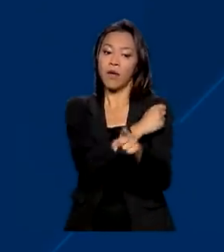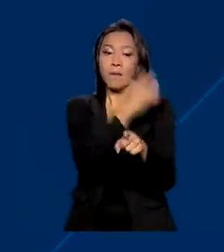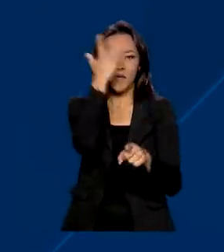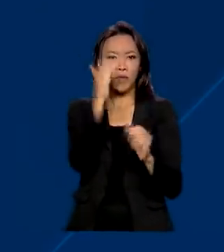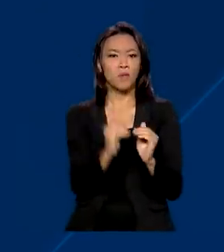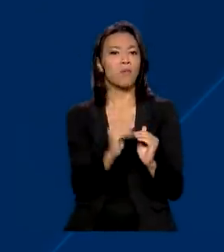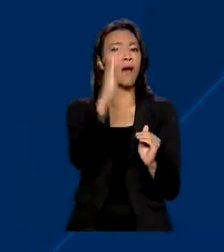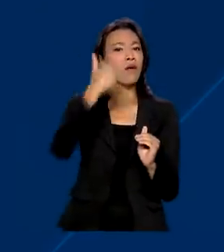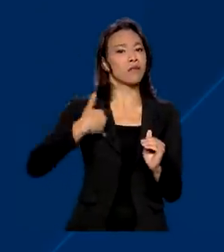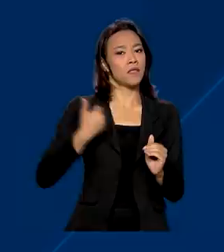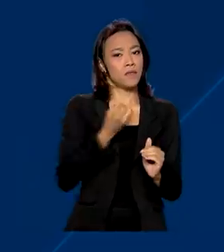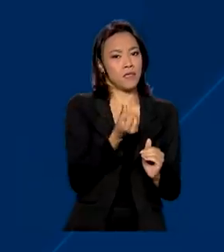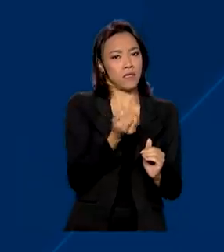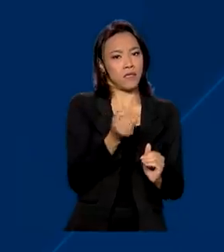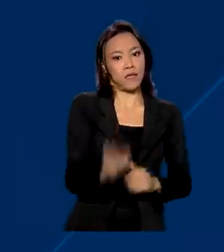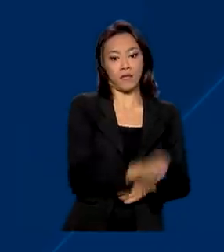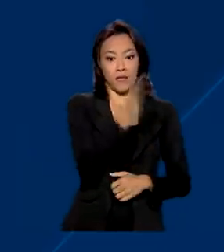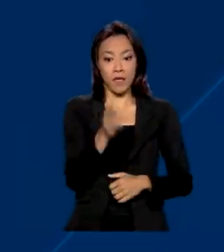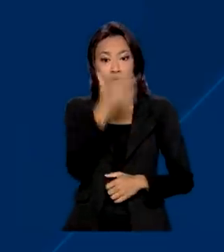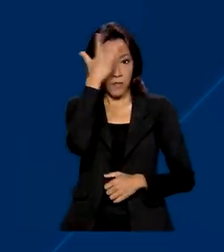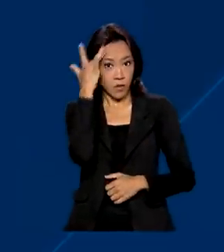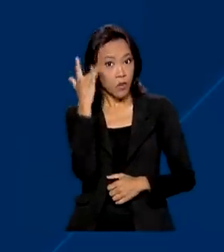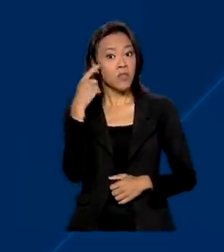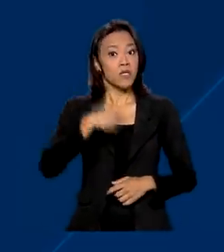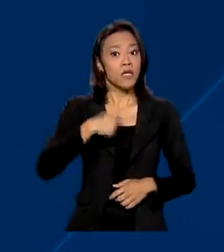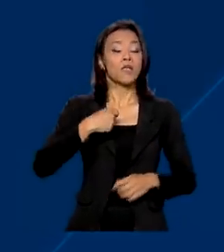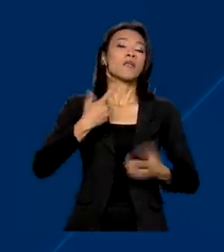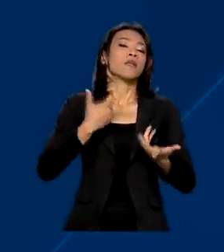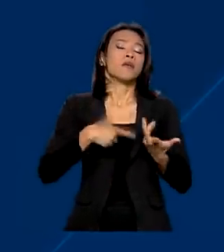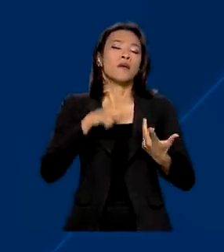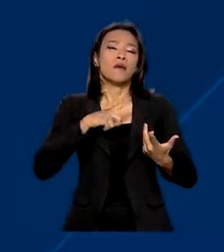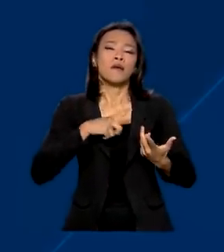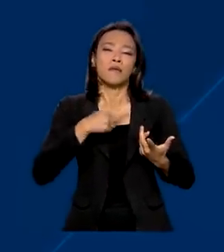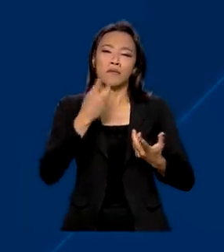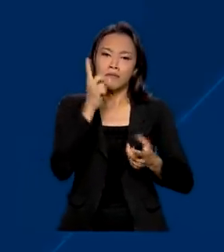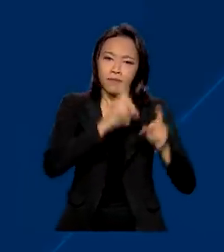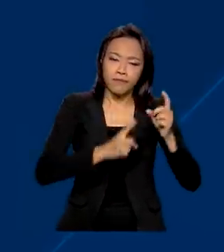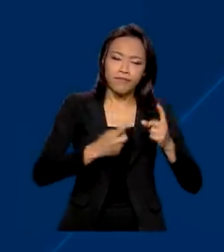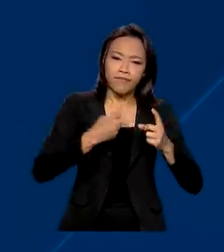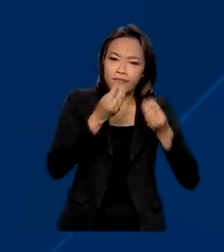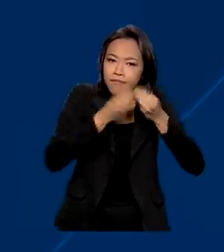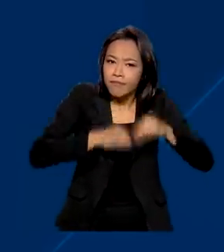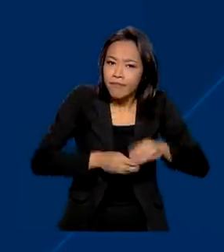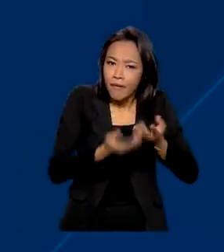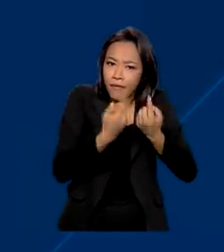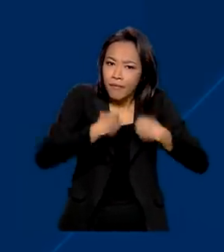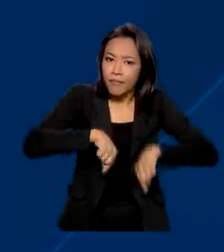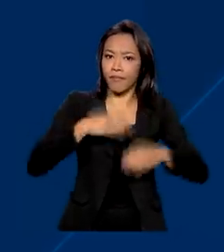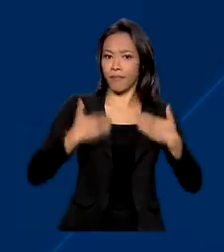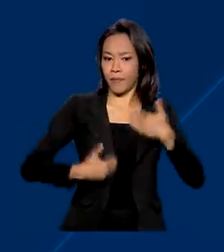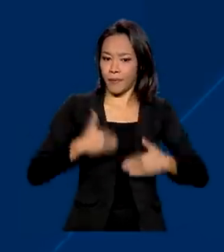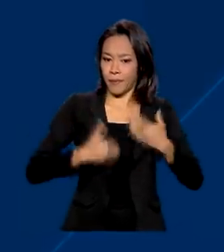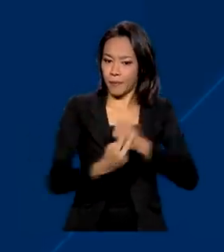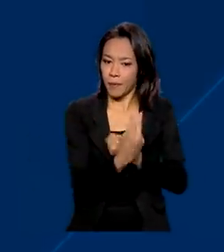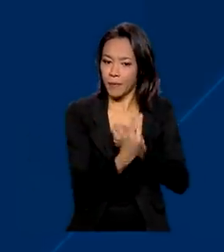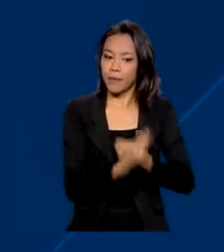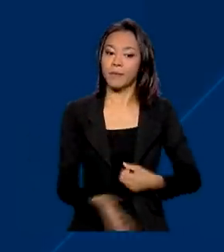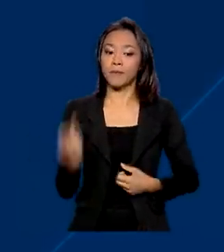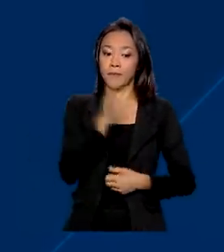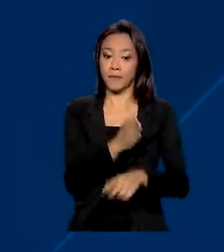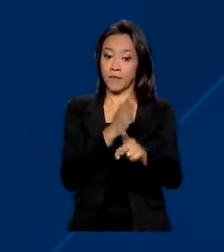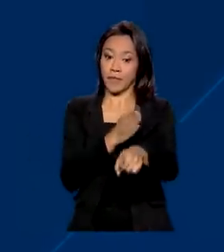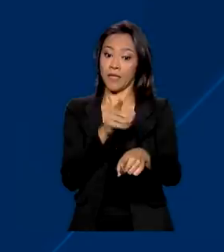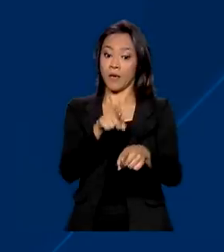60 anos e os imunos suprimidos. Também será vacinado com duas doses se houver ampliação do público